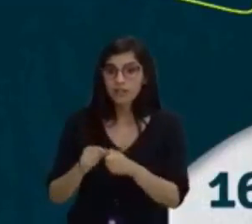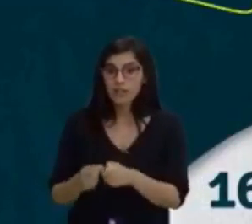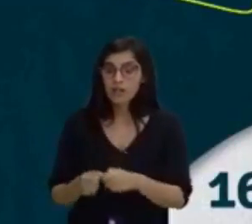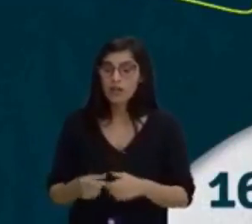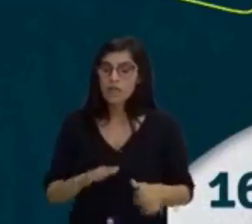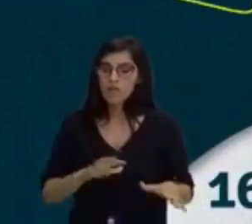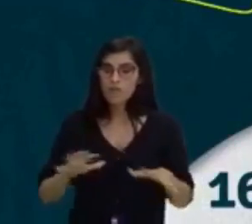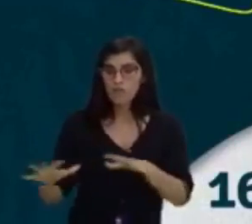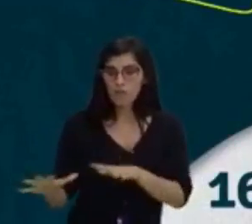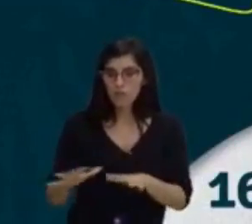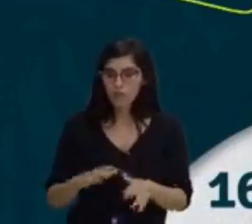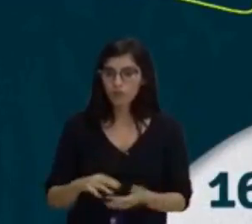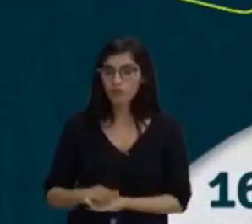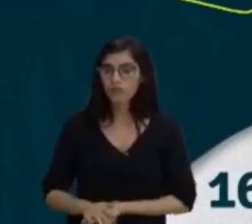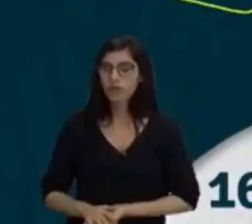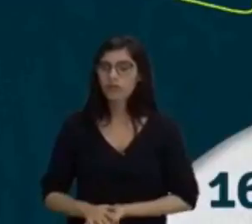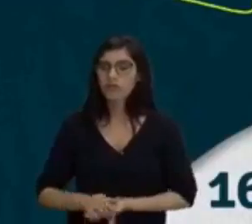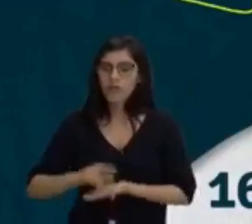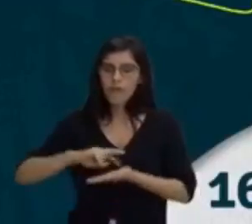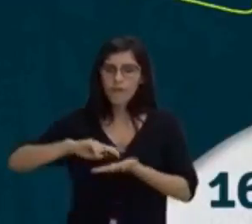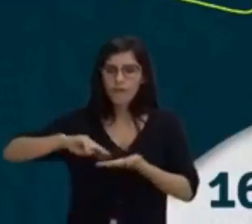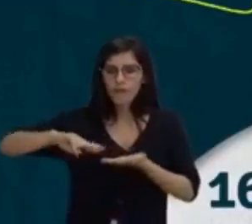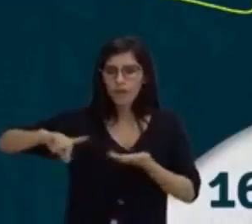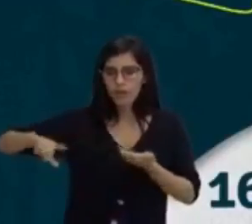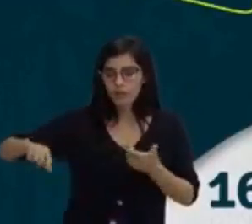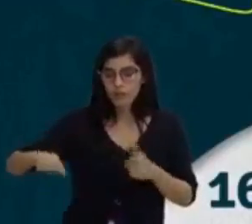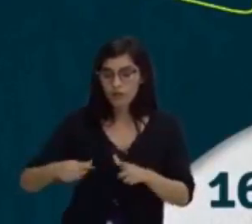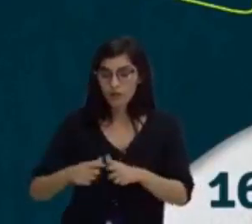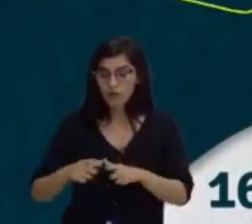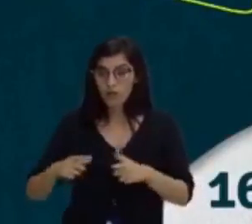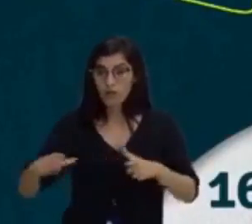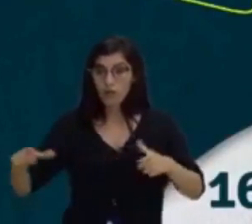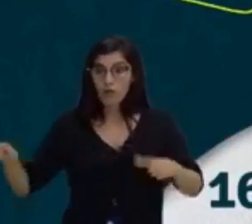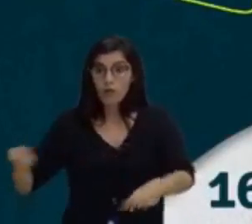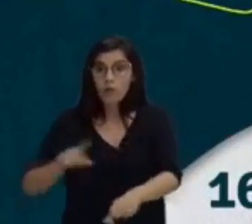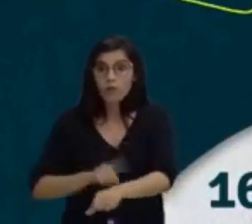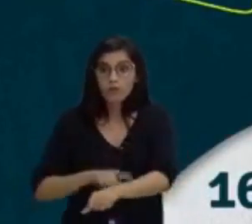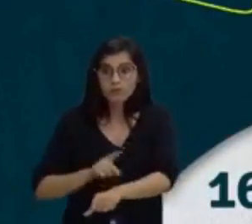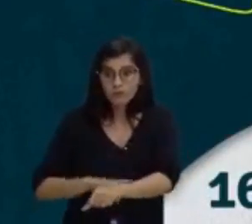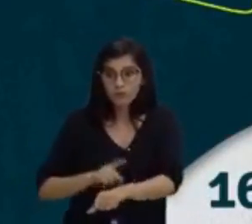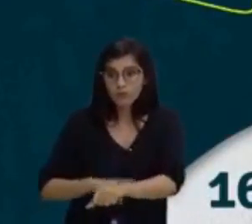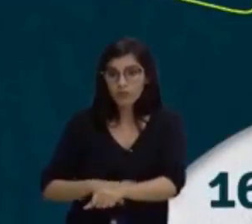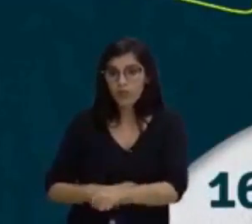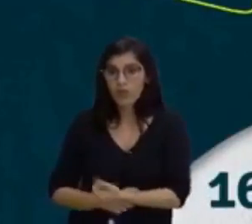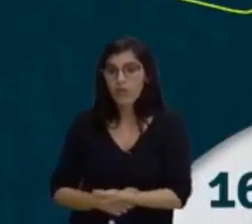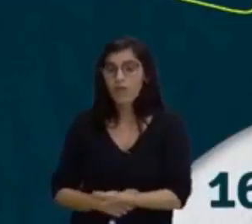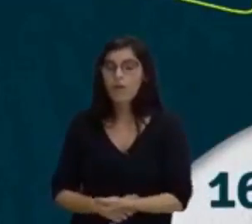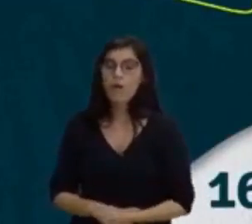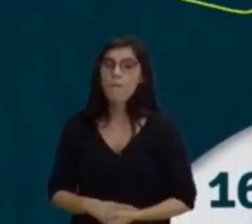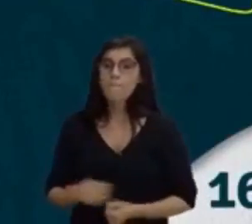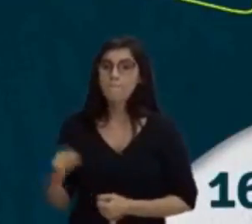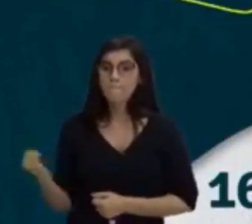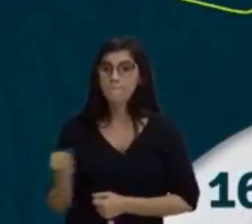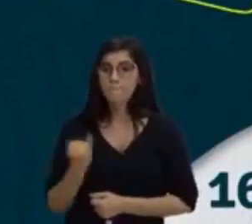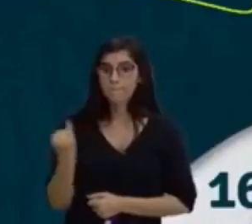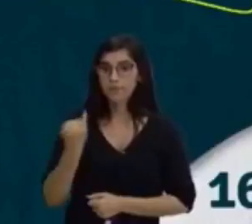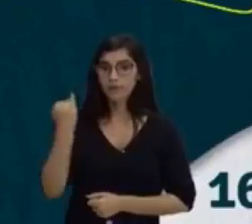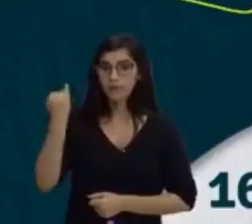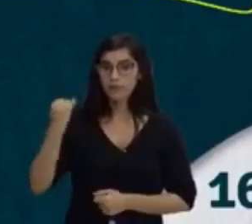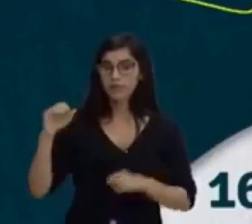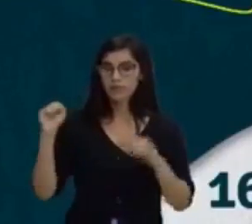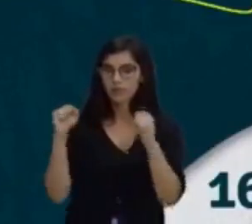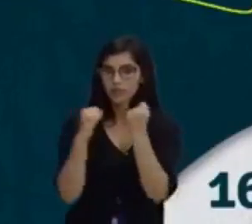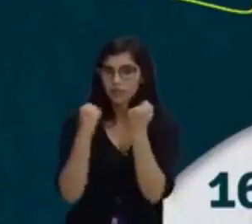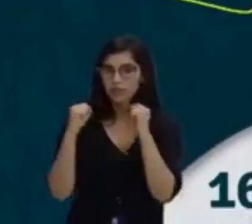um longo período. É fundamental nos exercícios de ginástica localizada. Também é muito